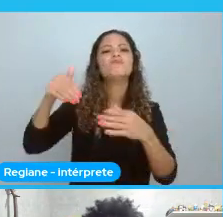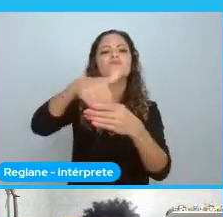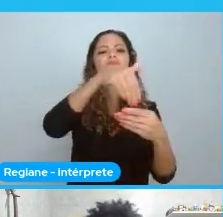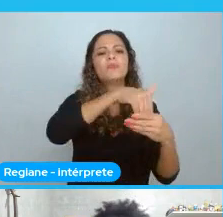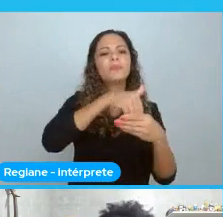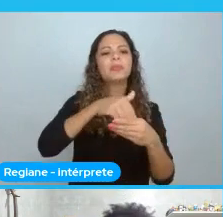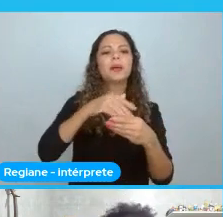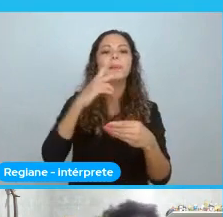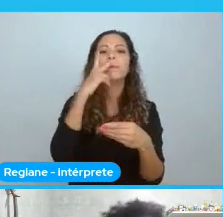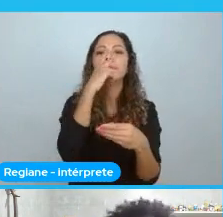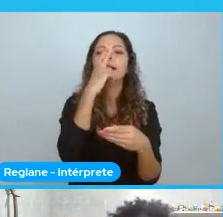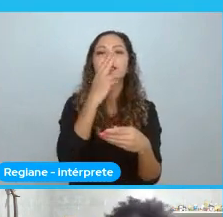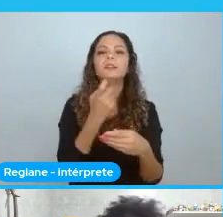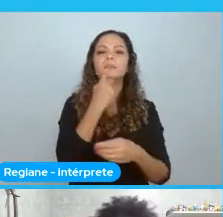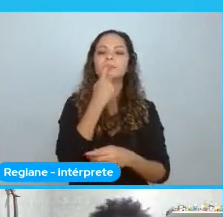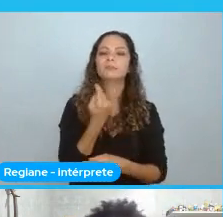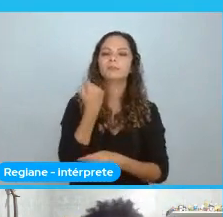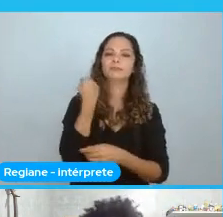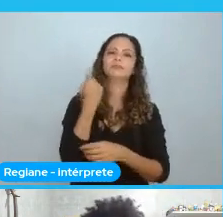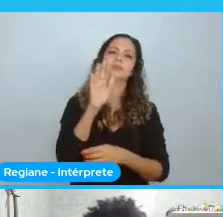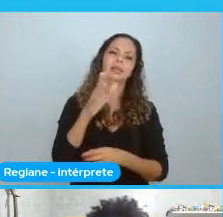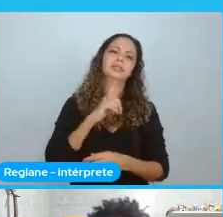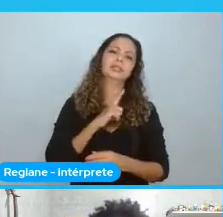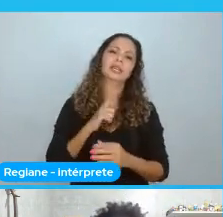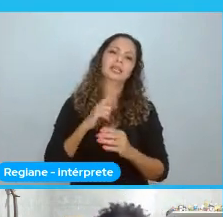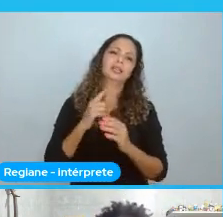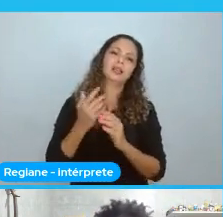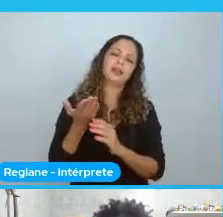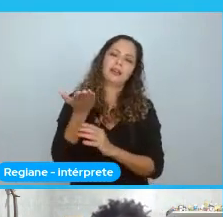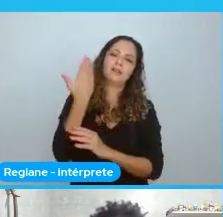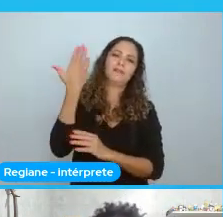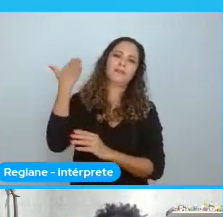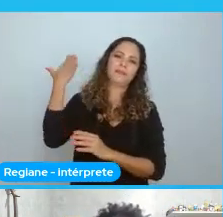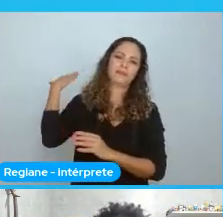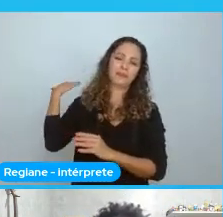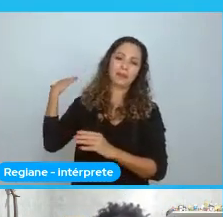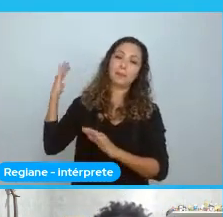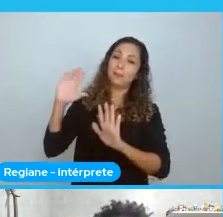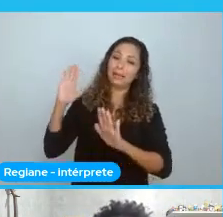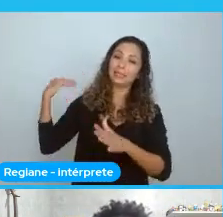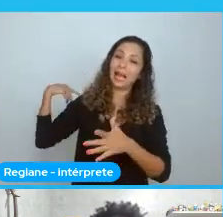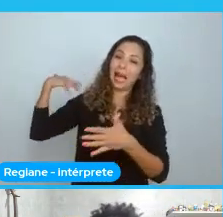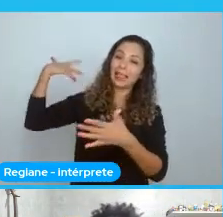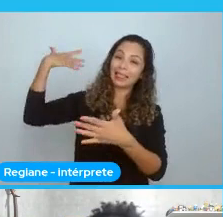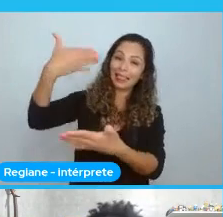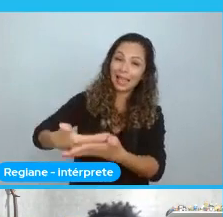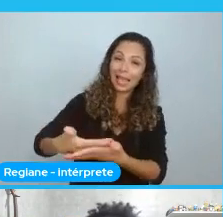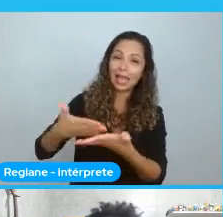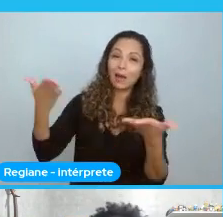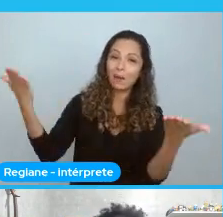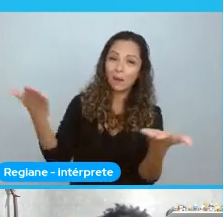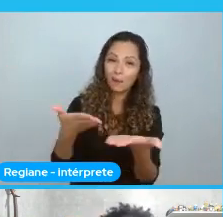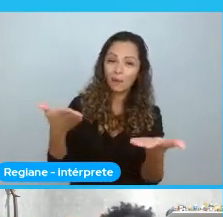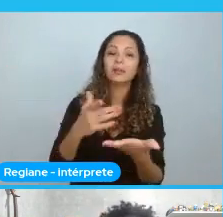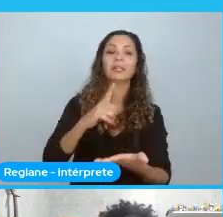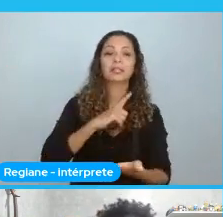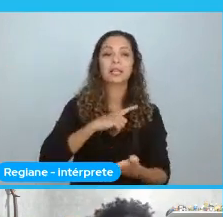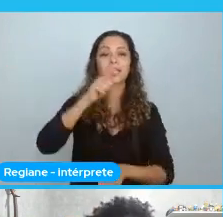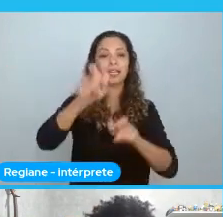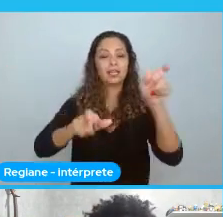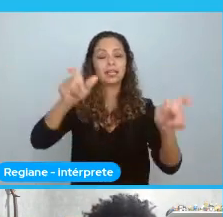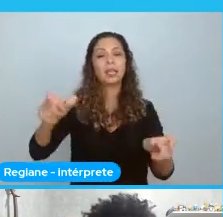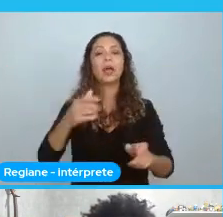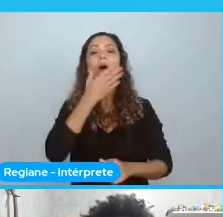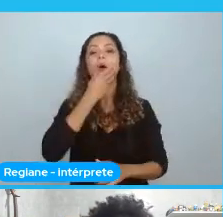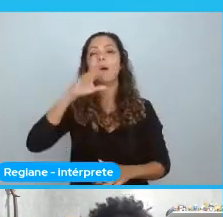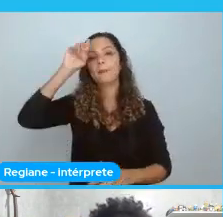atuais. Isso aconteceu em décadas. Em tempos atrás. E aí. Até hoje. Essa coisa ainda está acontecendo. De homens decididos. E aí.